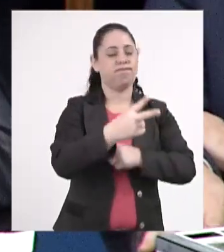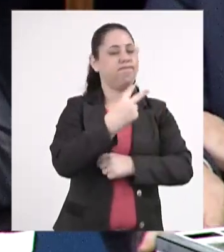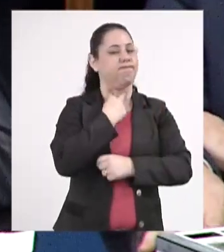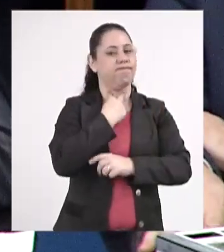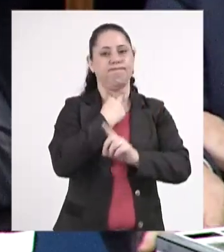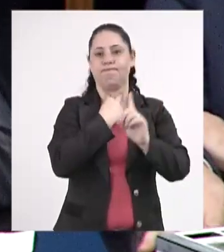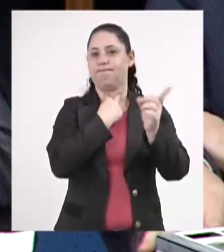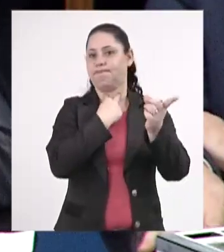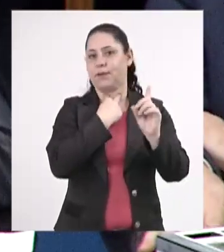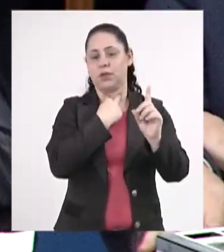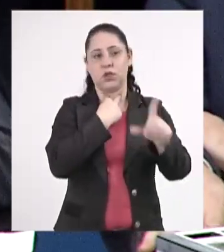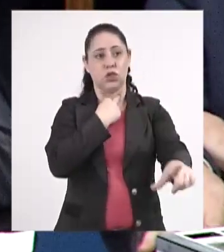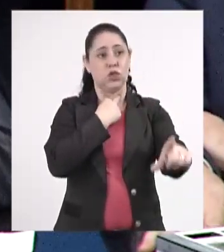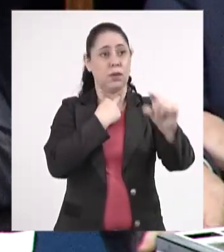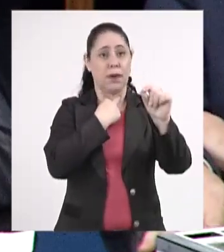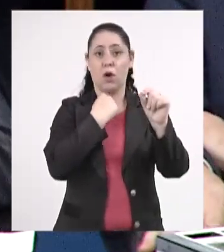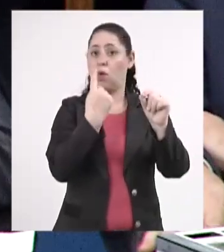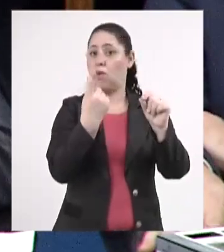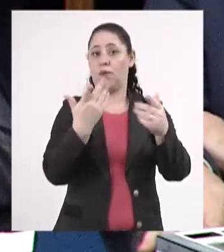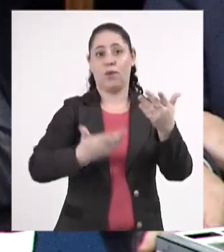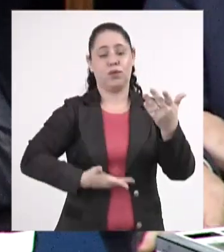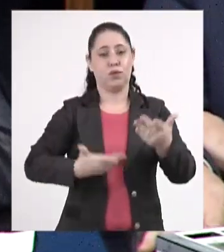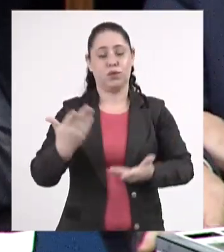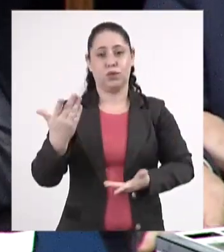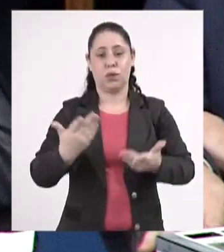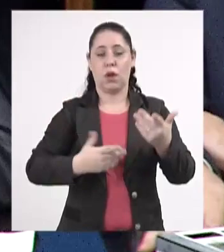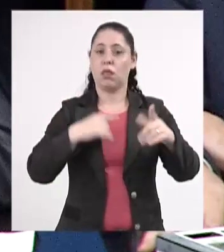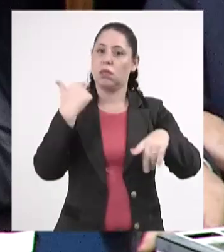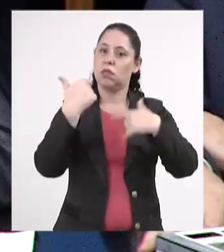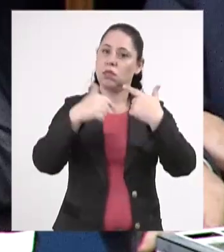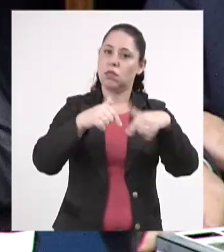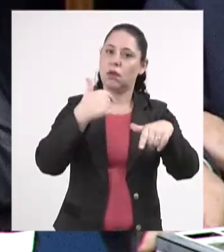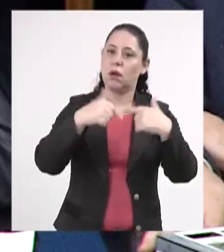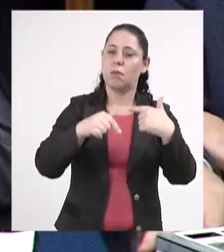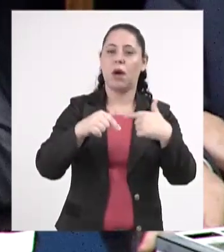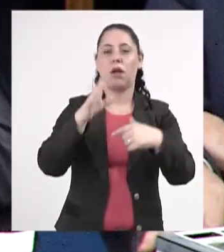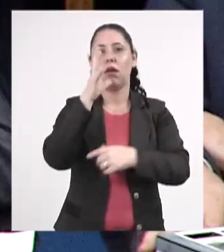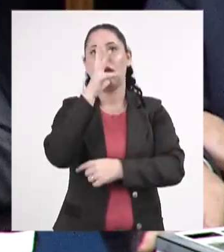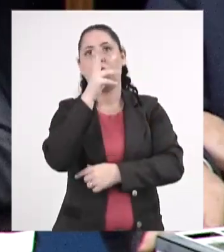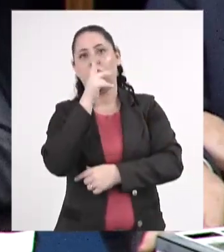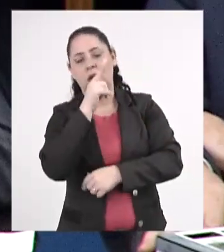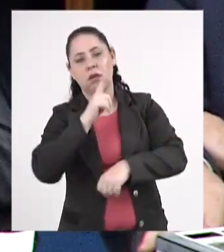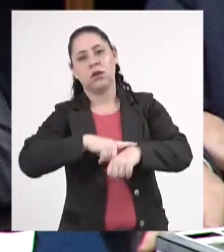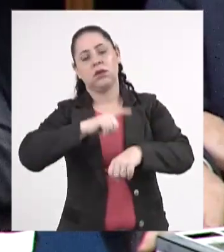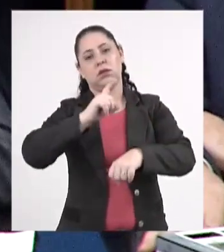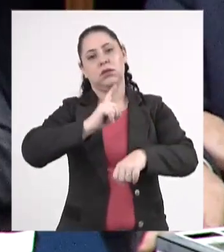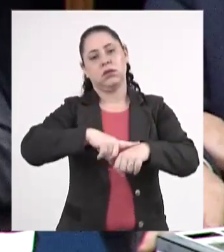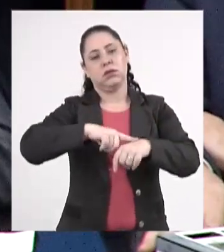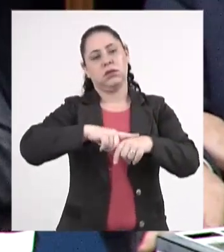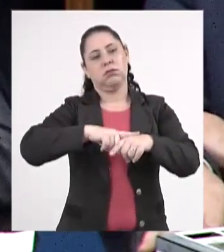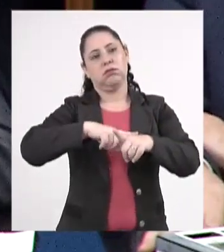dispor dos seus trabalhos, gastar tempo, gastar